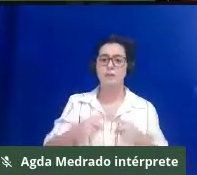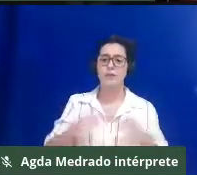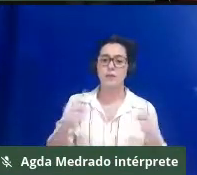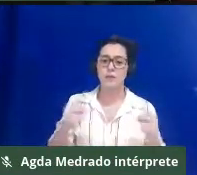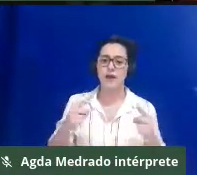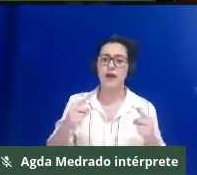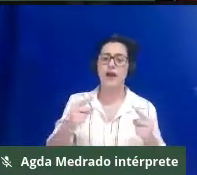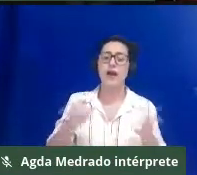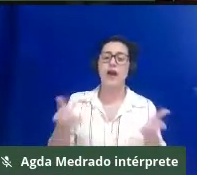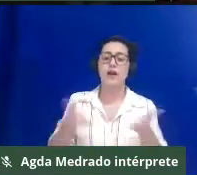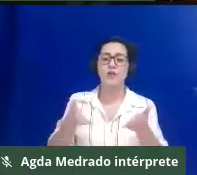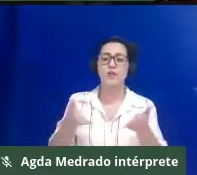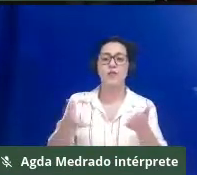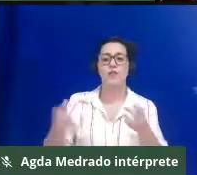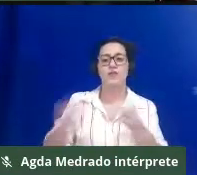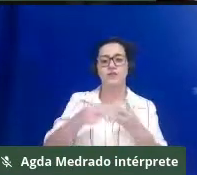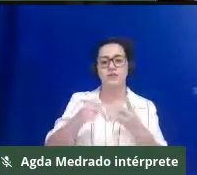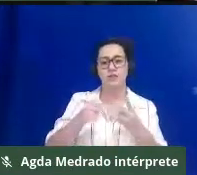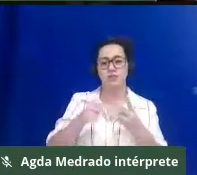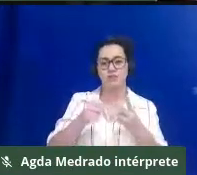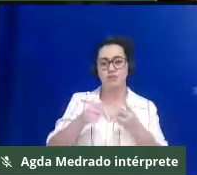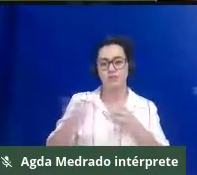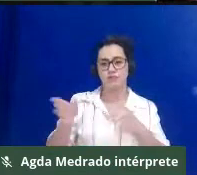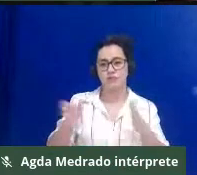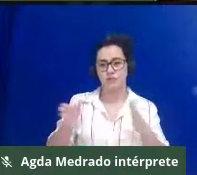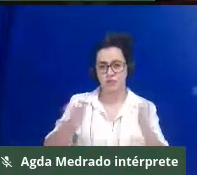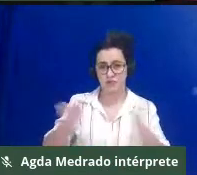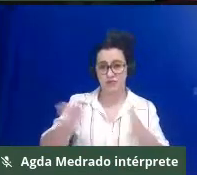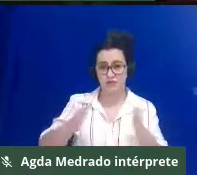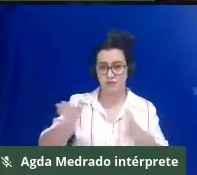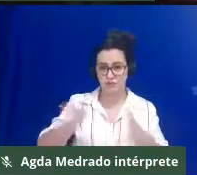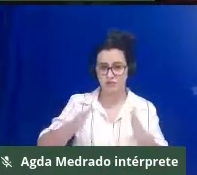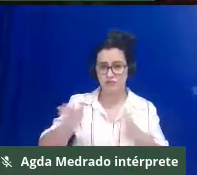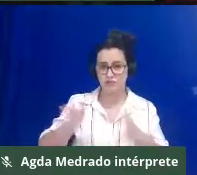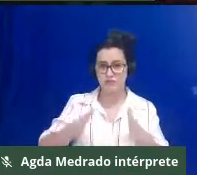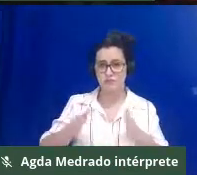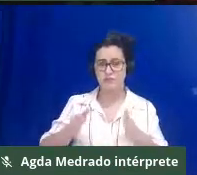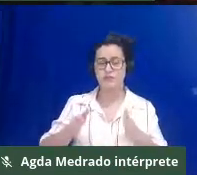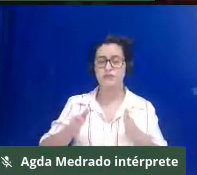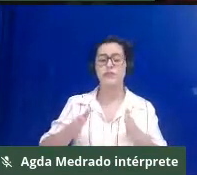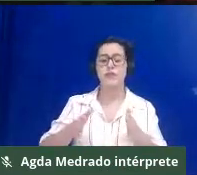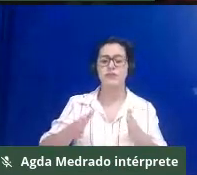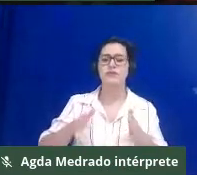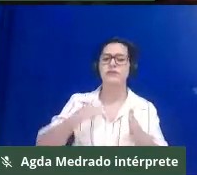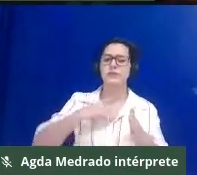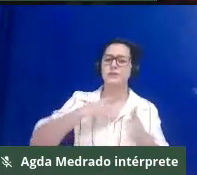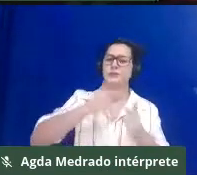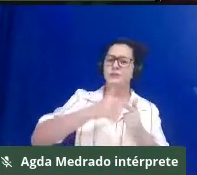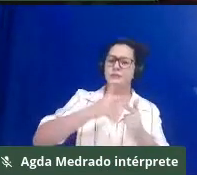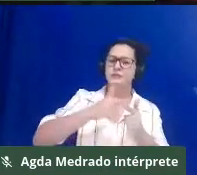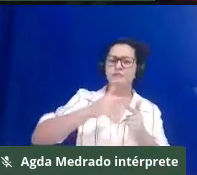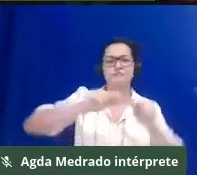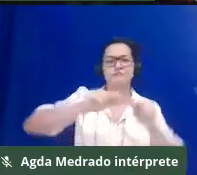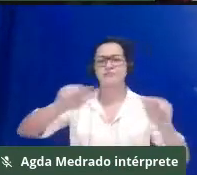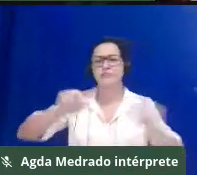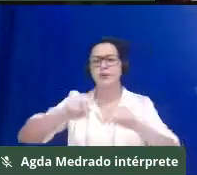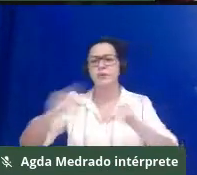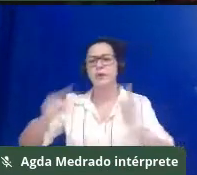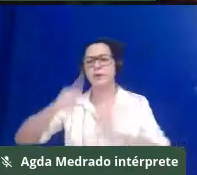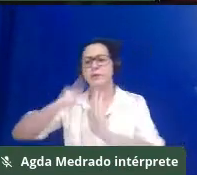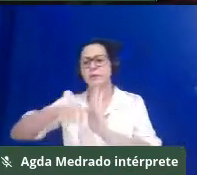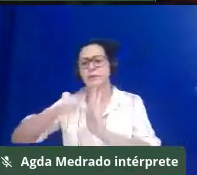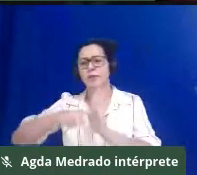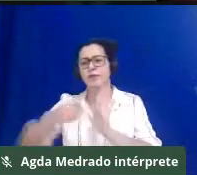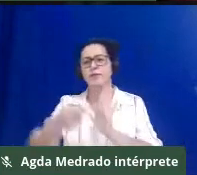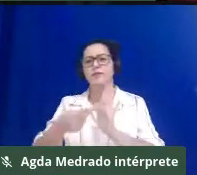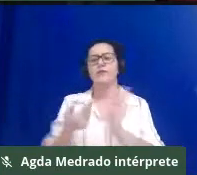o meio ambiente dessas comunidades que antes já era atingido através de projetos agropecuários com a derrubada de mata nativa para